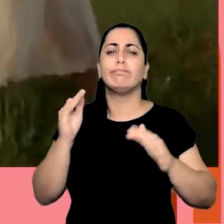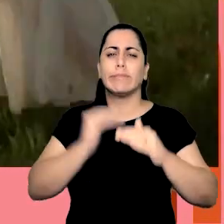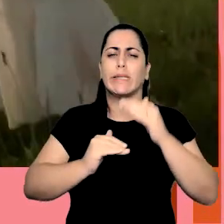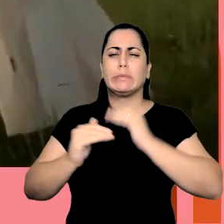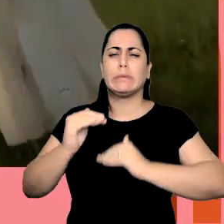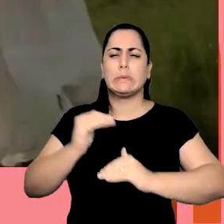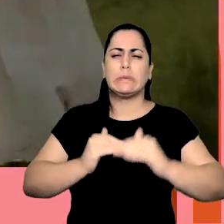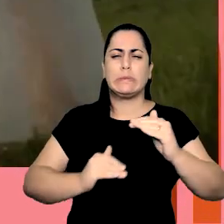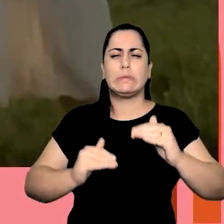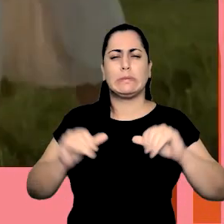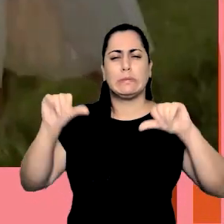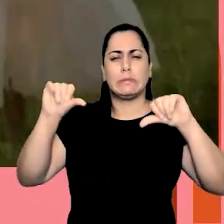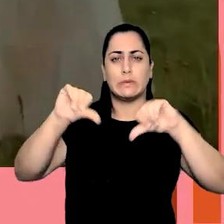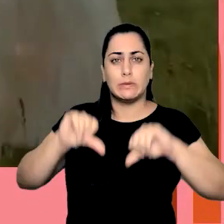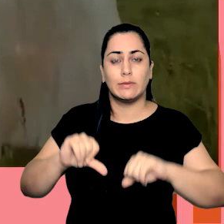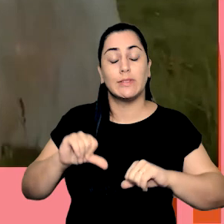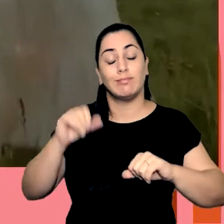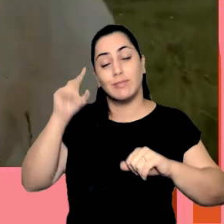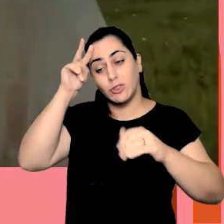ao longo da história.